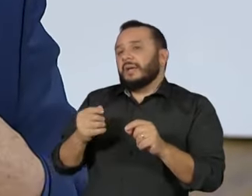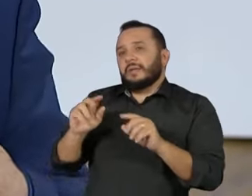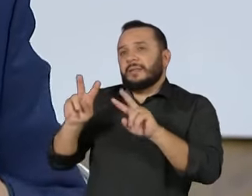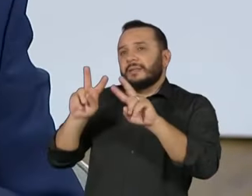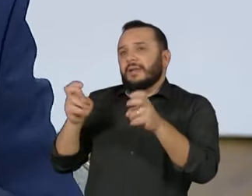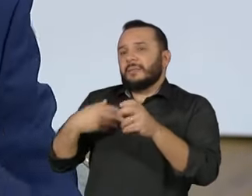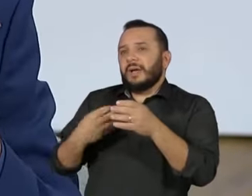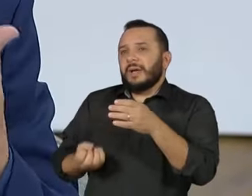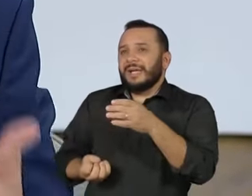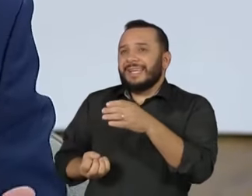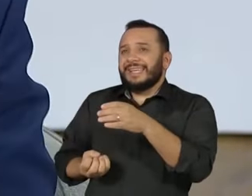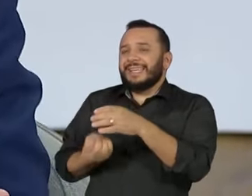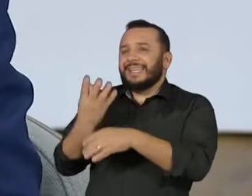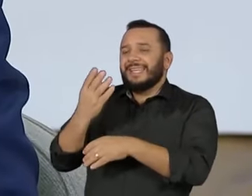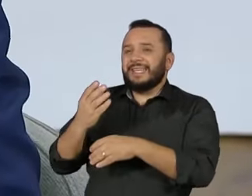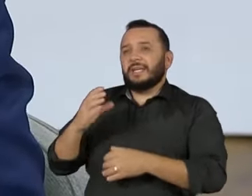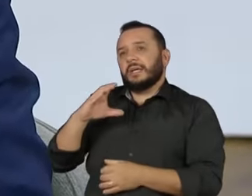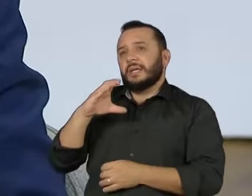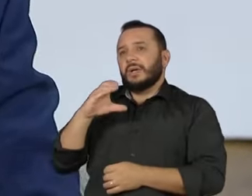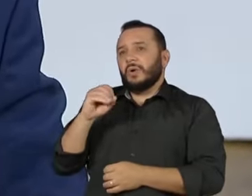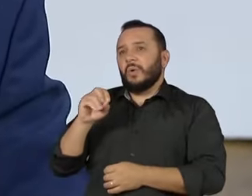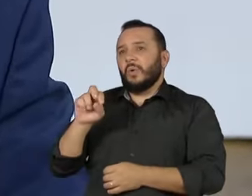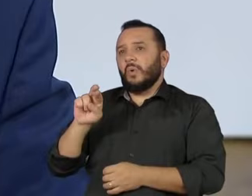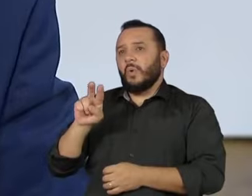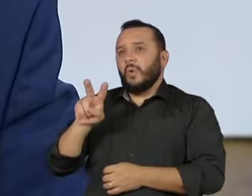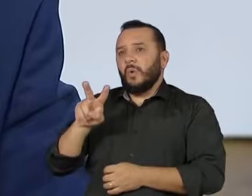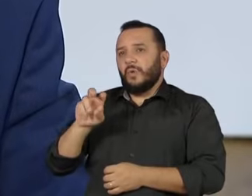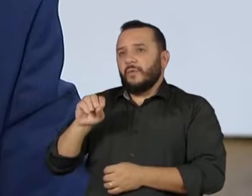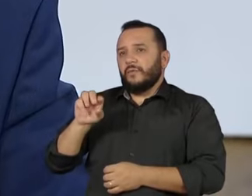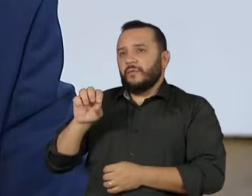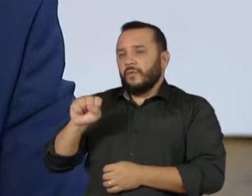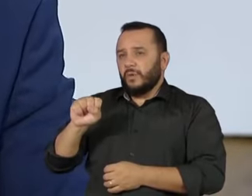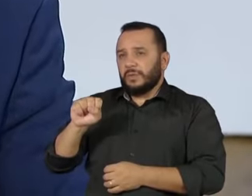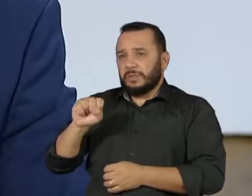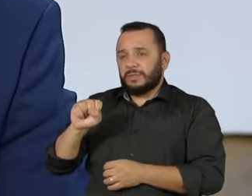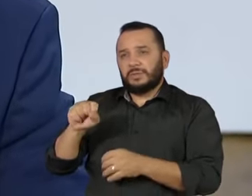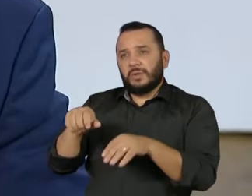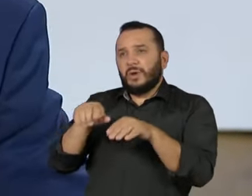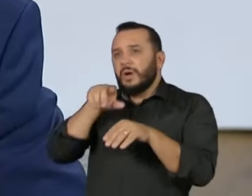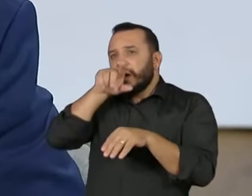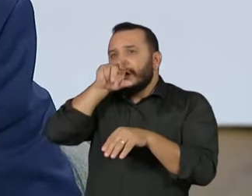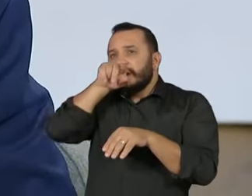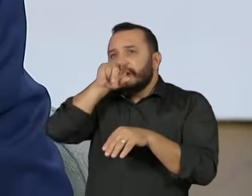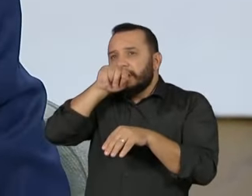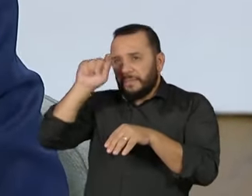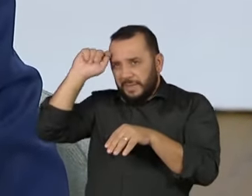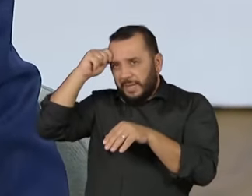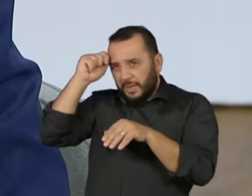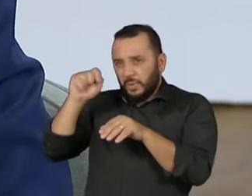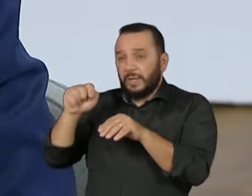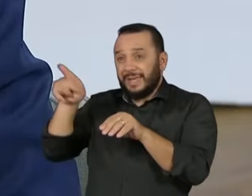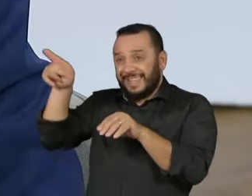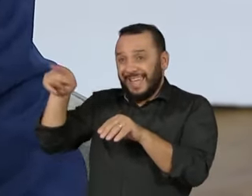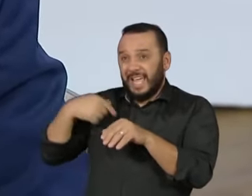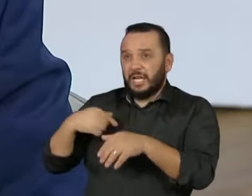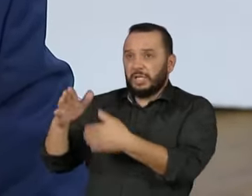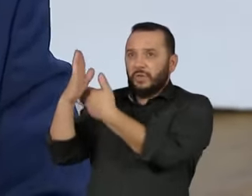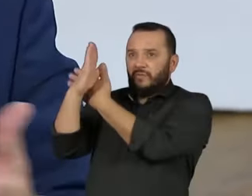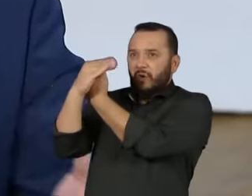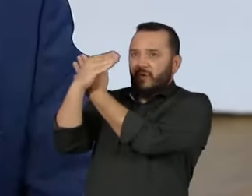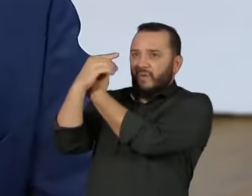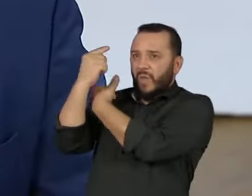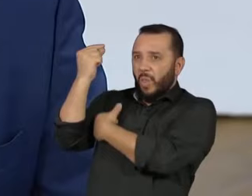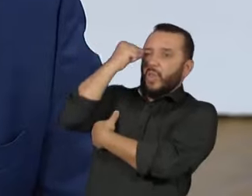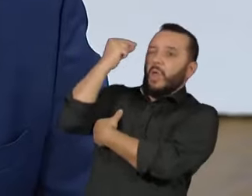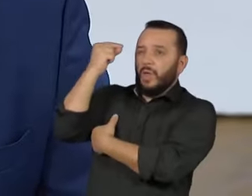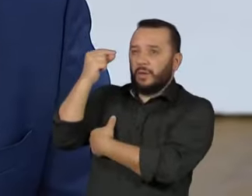Agora, a gente tem que ter uma outra coisa, João. A gente tem que ter clareza que nós precisamos ter uma política de segurança e de qualidade no país. Que